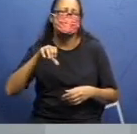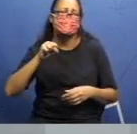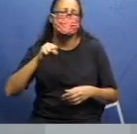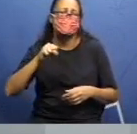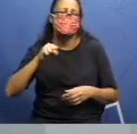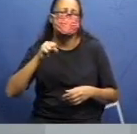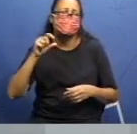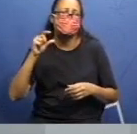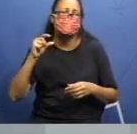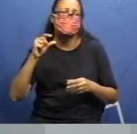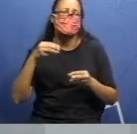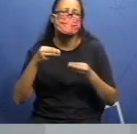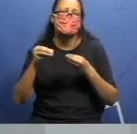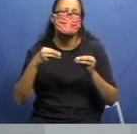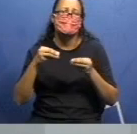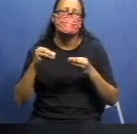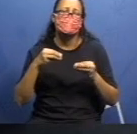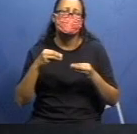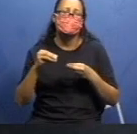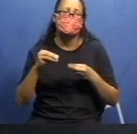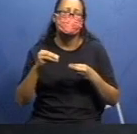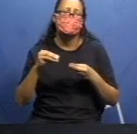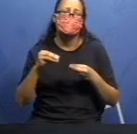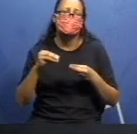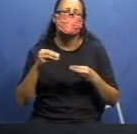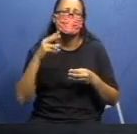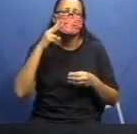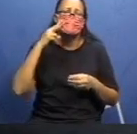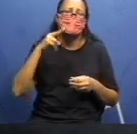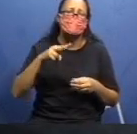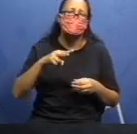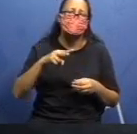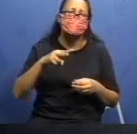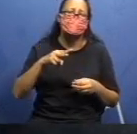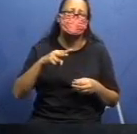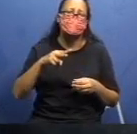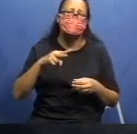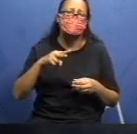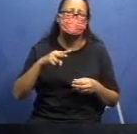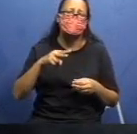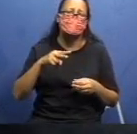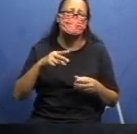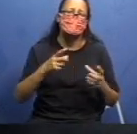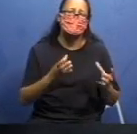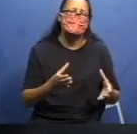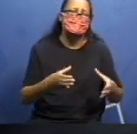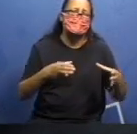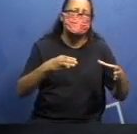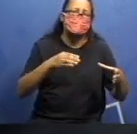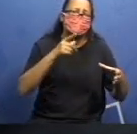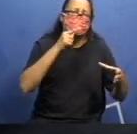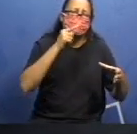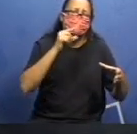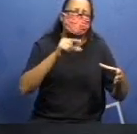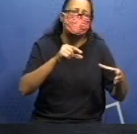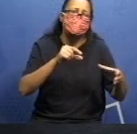tampinha, vejo aqui, e eu tento pegar. Ela afunda, ela abaixa dentro da água, e eu consigo pegar a tampinha.